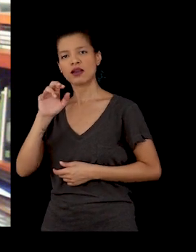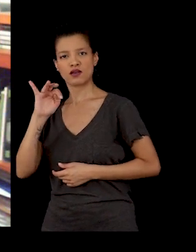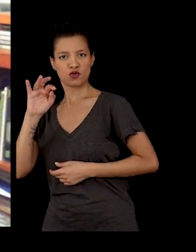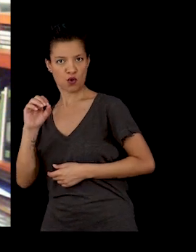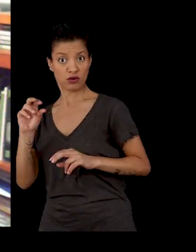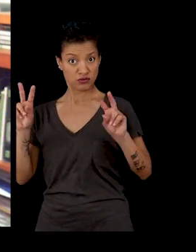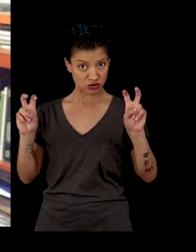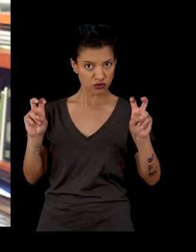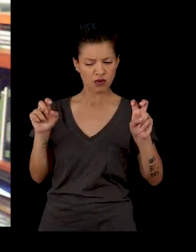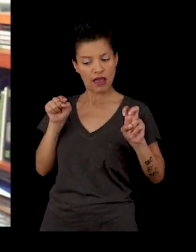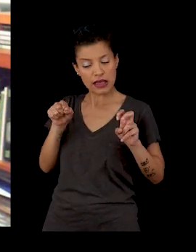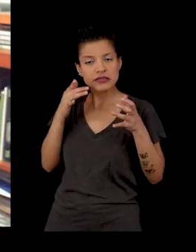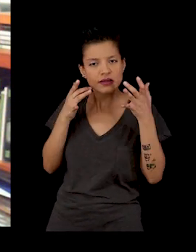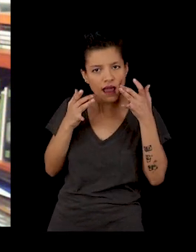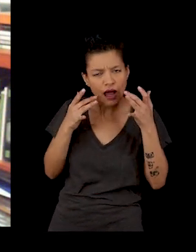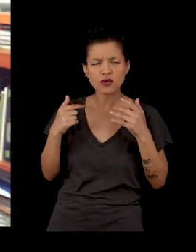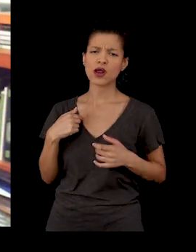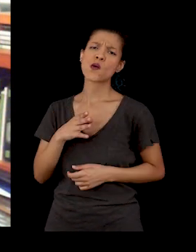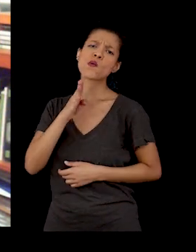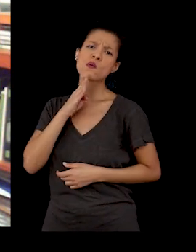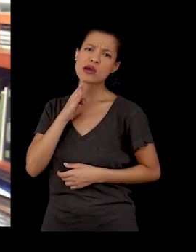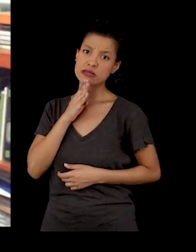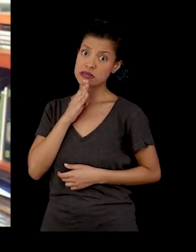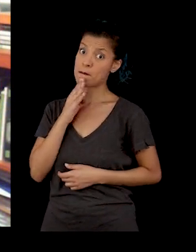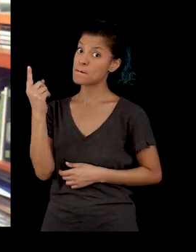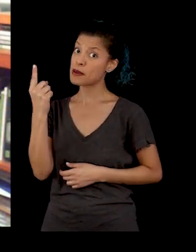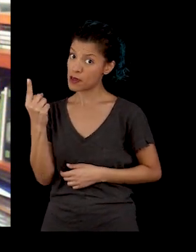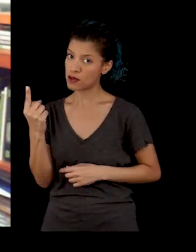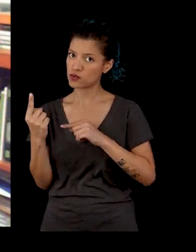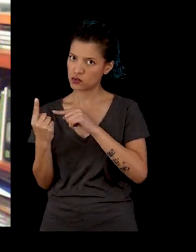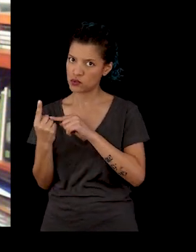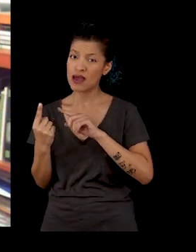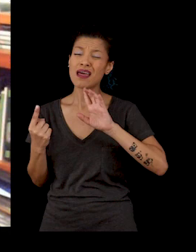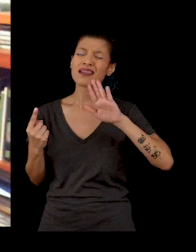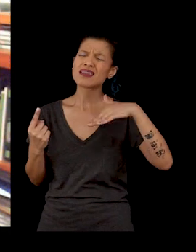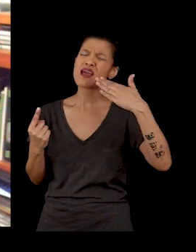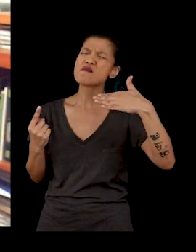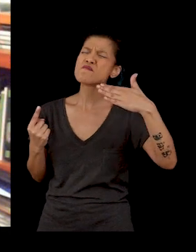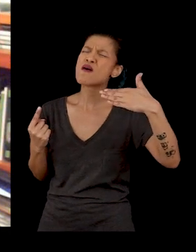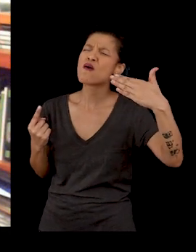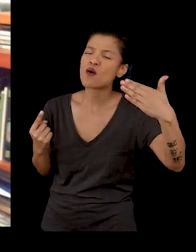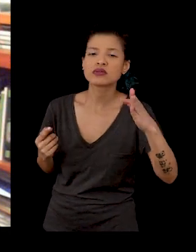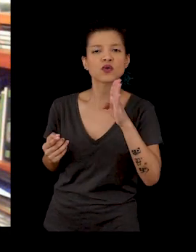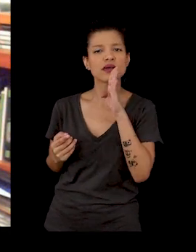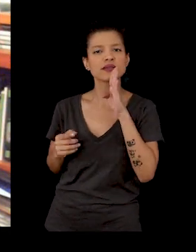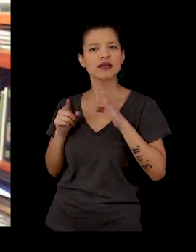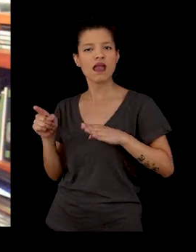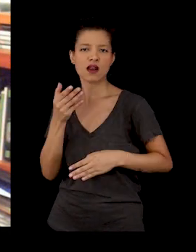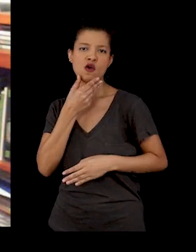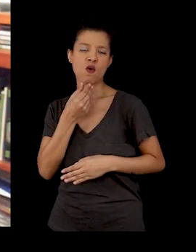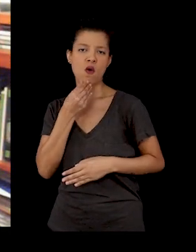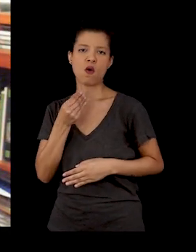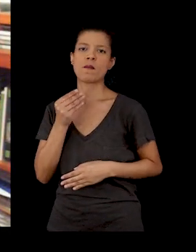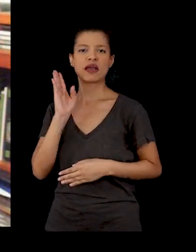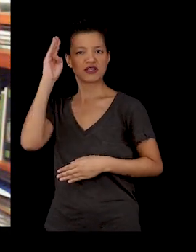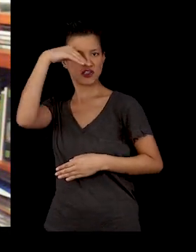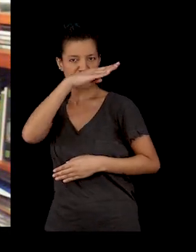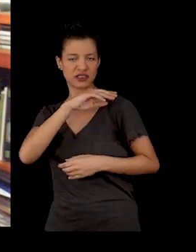que eu conheci muito antes de conhecer o Dias.